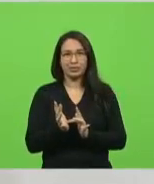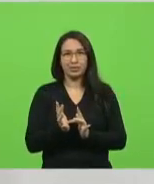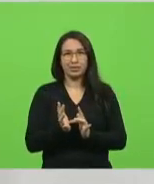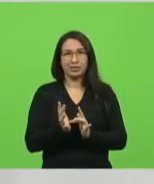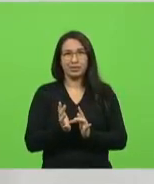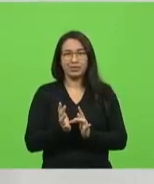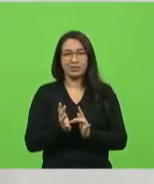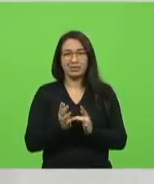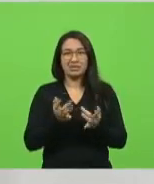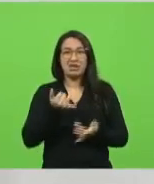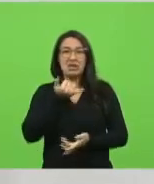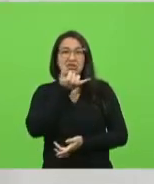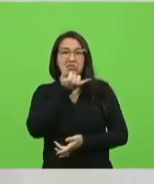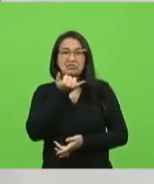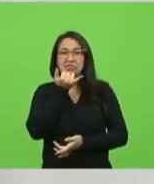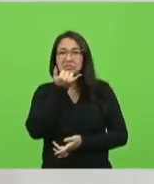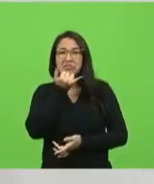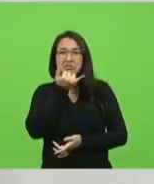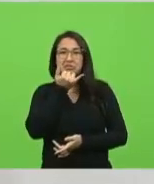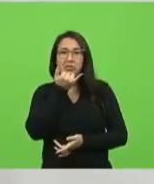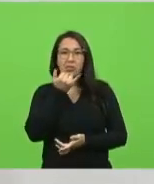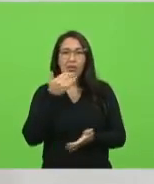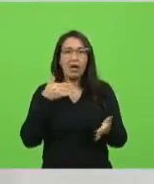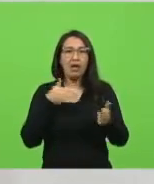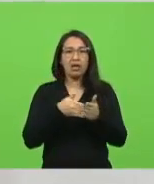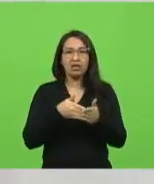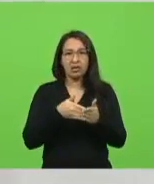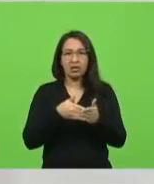Essa desculpa vai ser utilizada até quando? Até 2022?